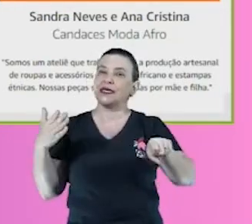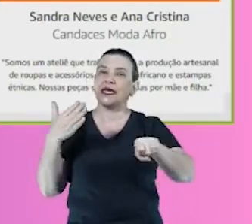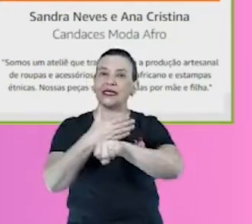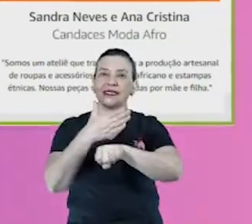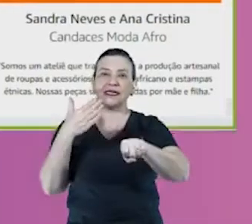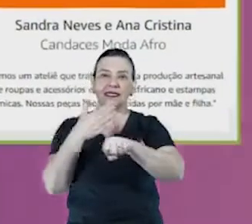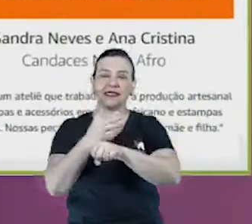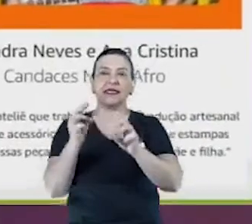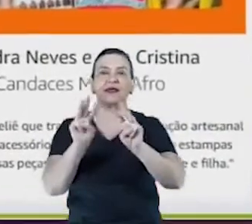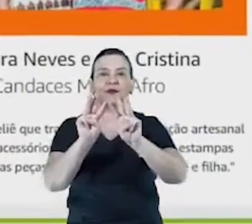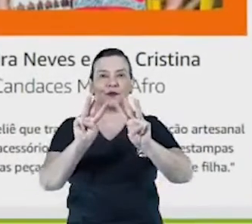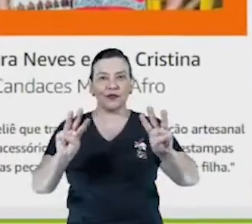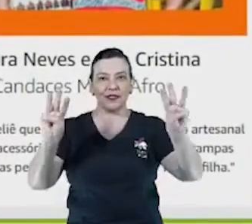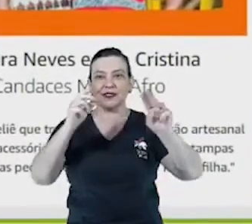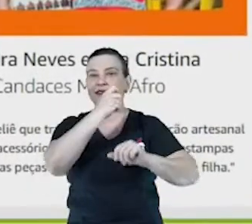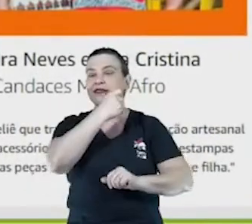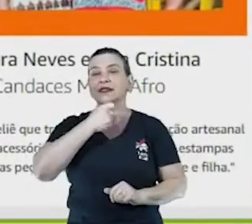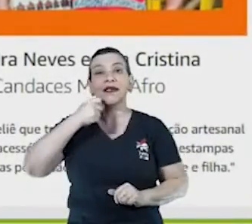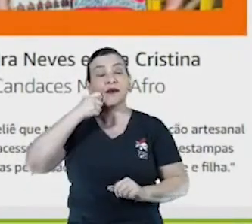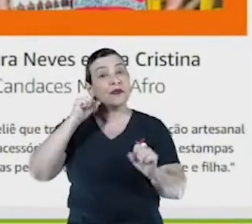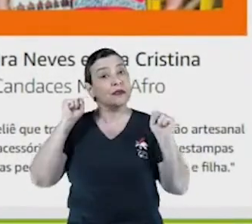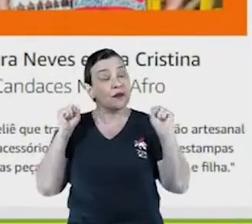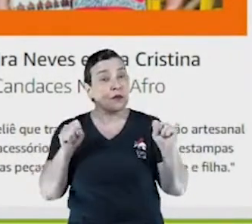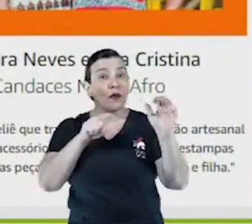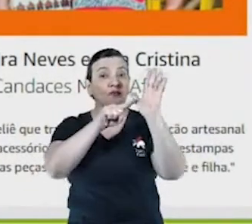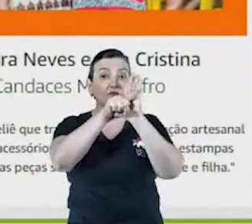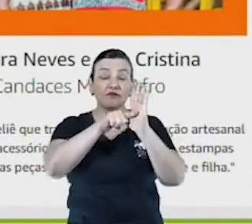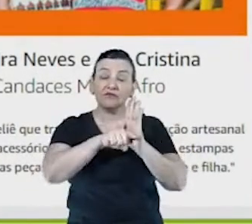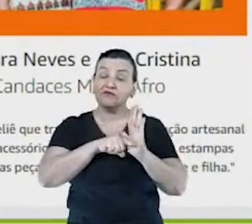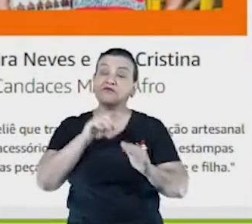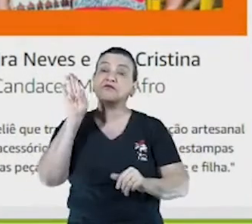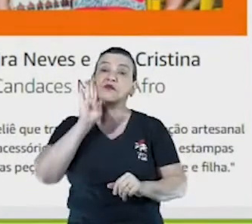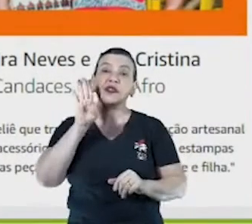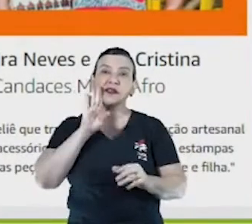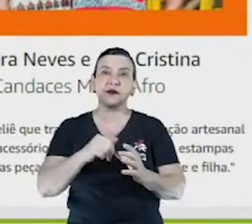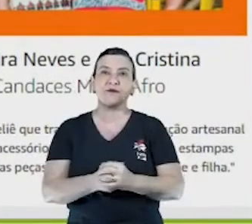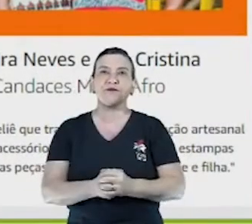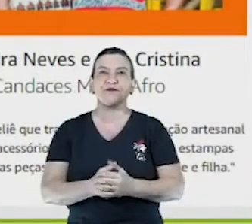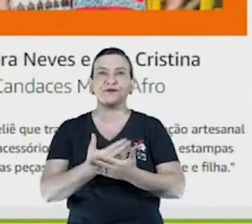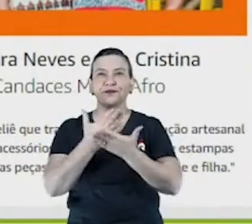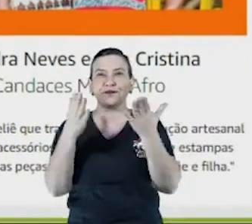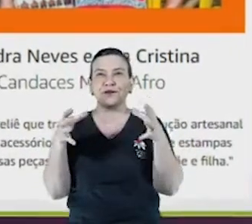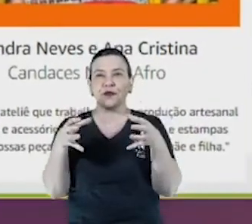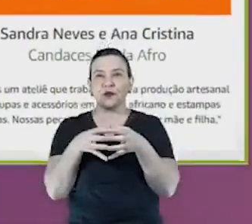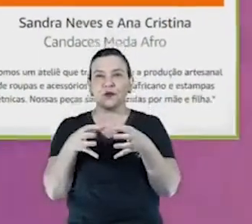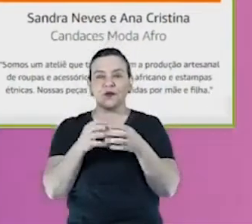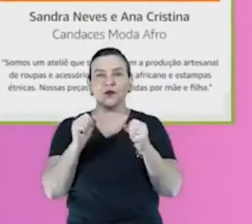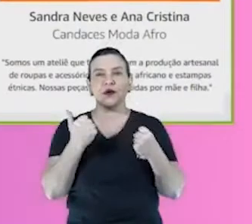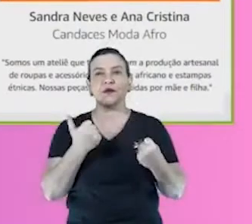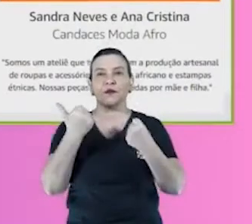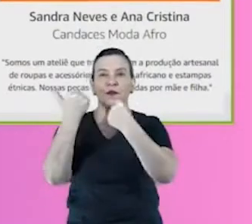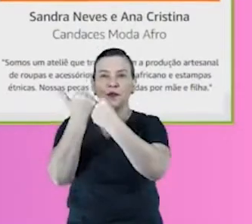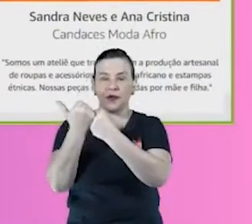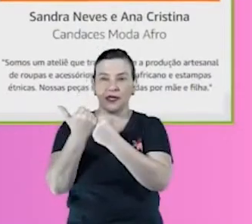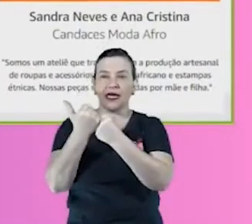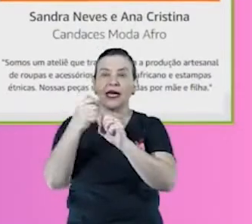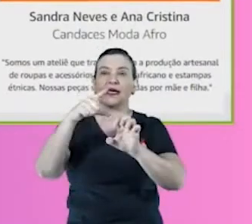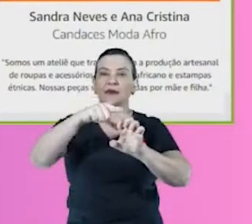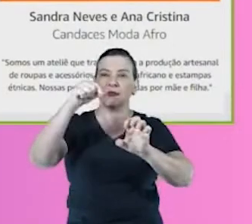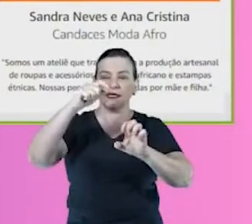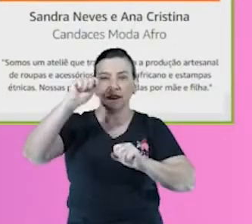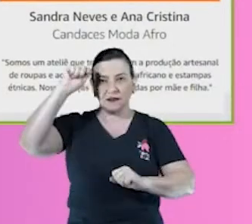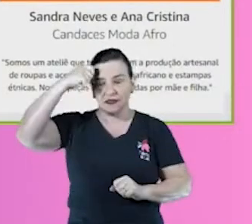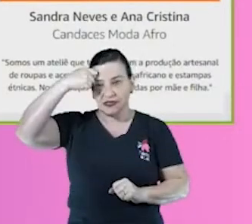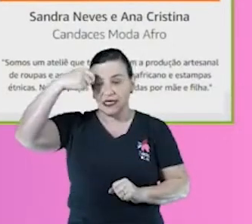site da Amazon pra poder ver essa página que é super legal. Esse é o objetivo de apoiar empreendedores negros nesse mês, né, que abordam um tópico tão